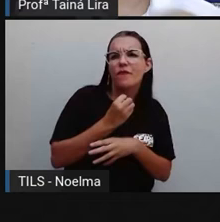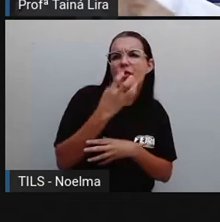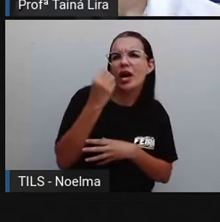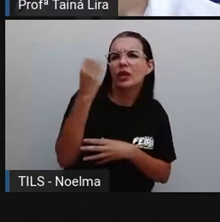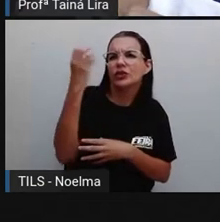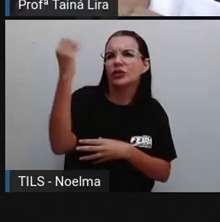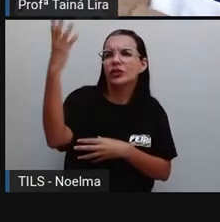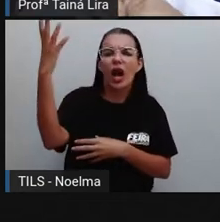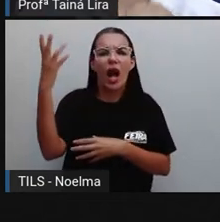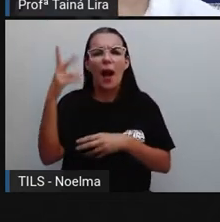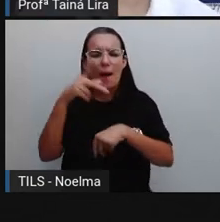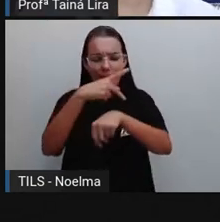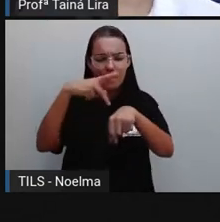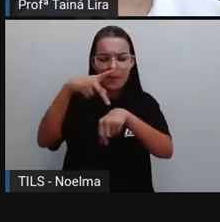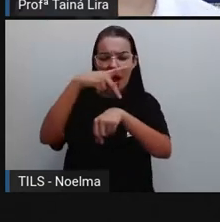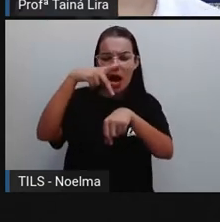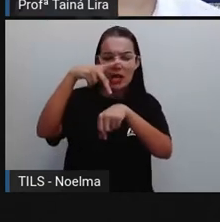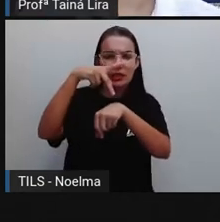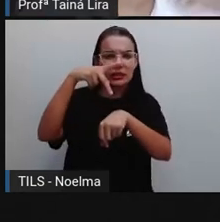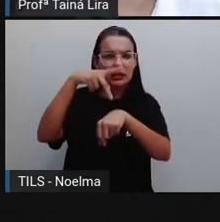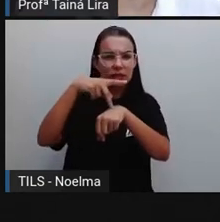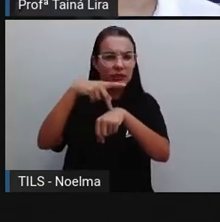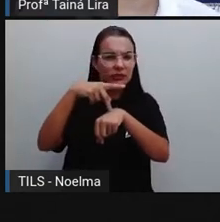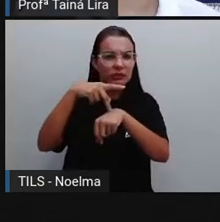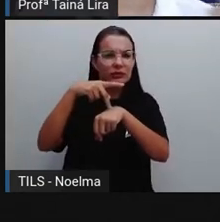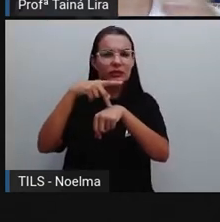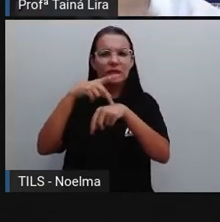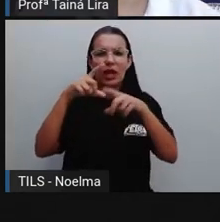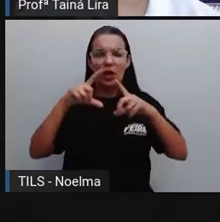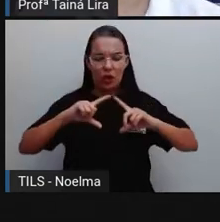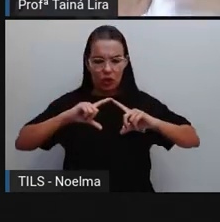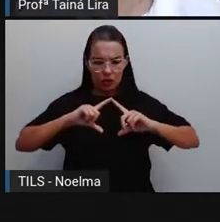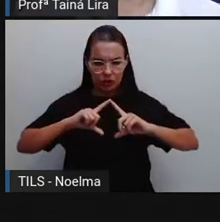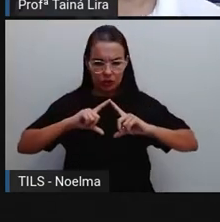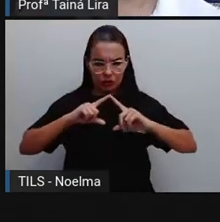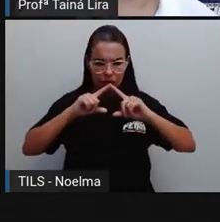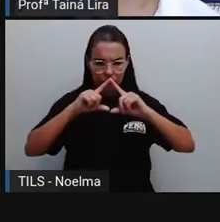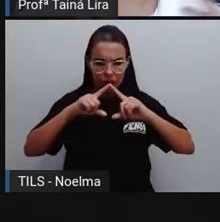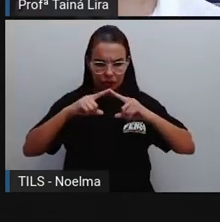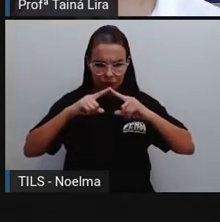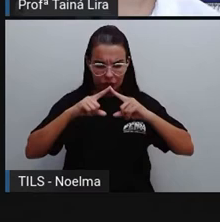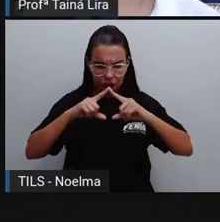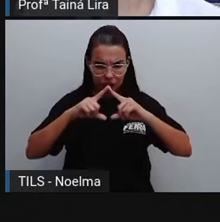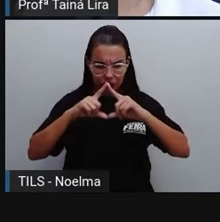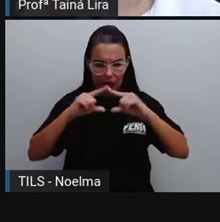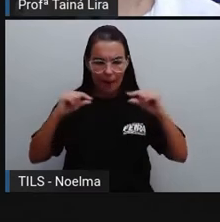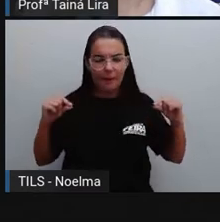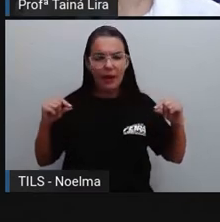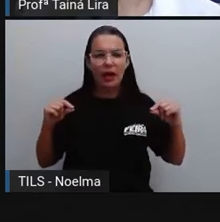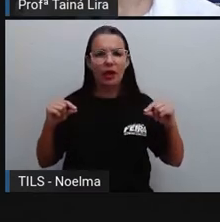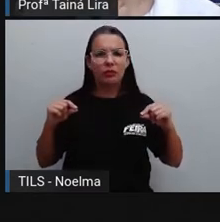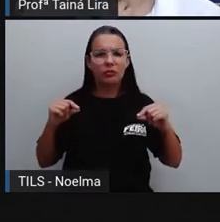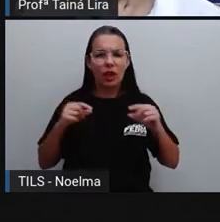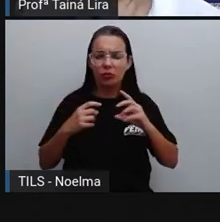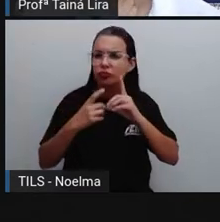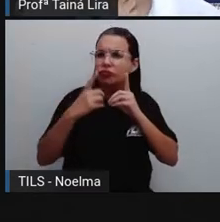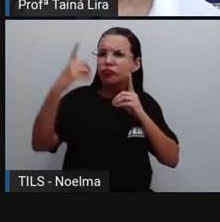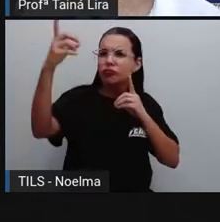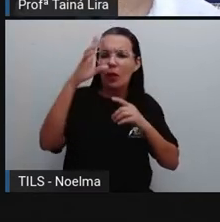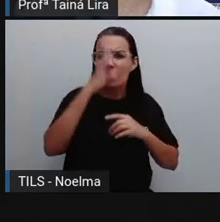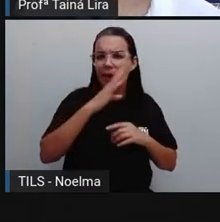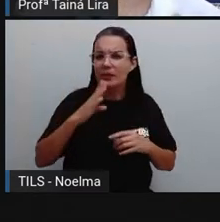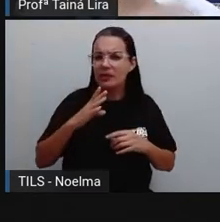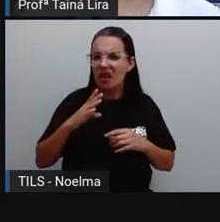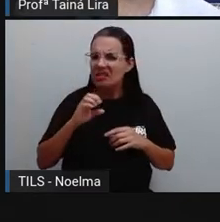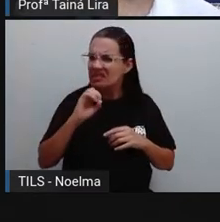que é um país que é bem distante, para o Japão, que também é um país bem distante aqui do Brasil. Será que se eu viajar